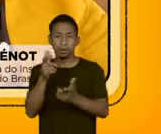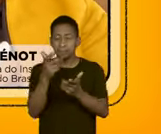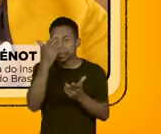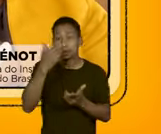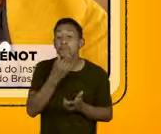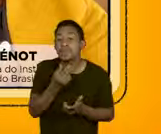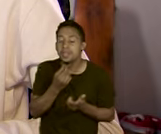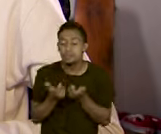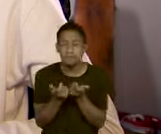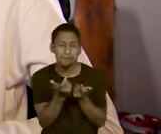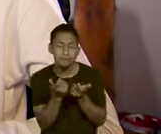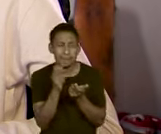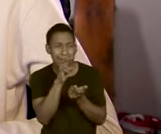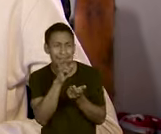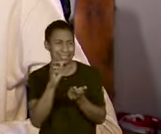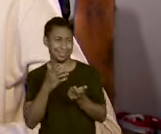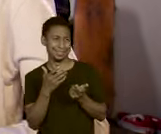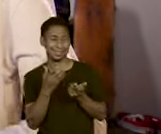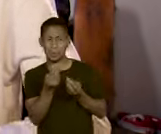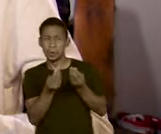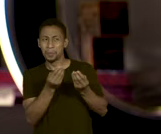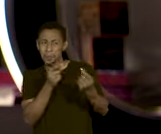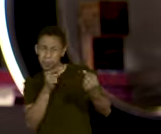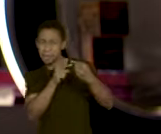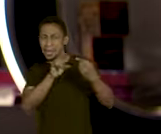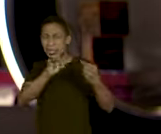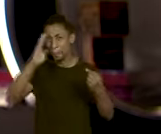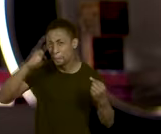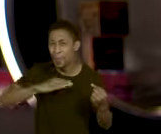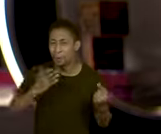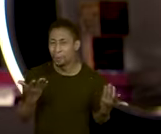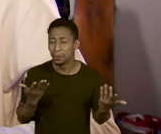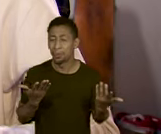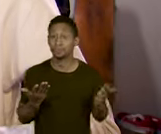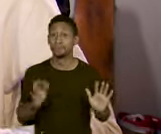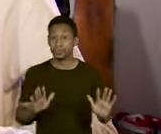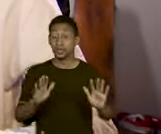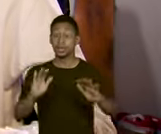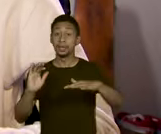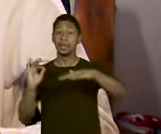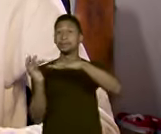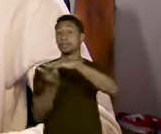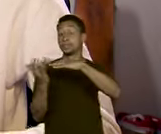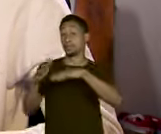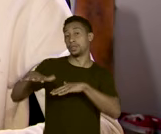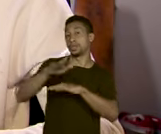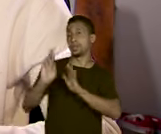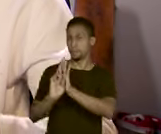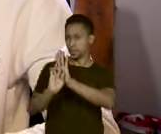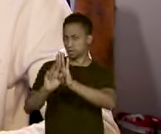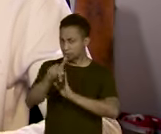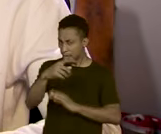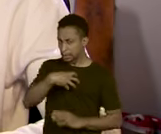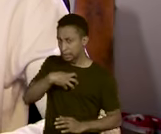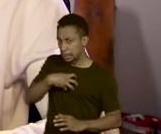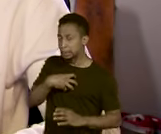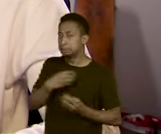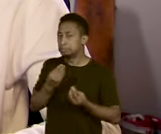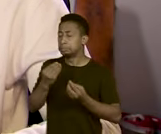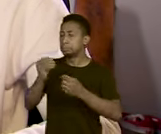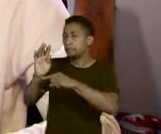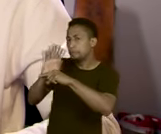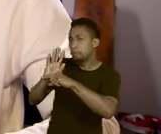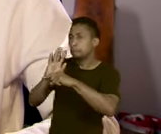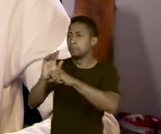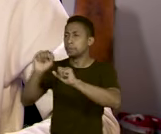esse é o único lugar possível que ele alcance. Falta representatividade na mídia. Você se sente representado ao ver filmes ou TV, por